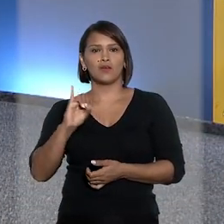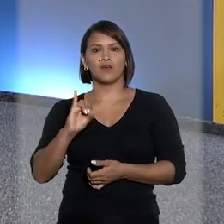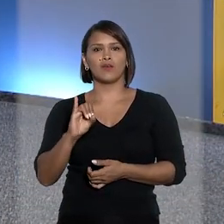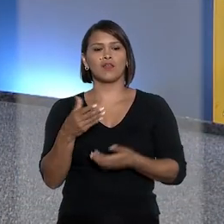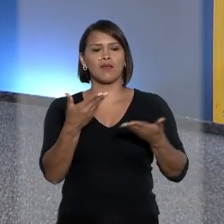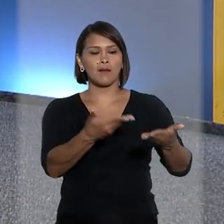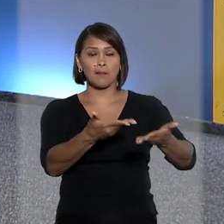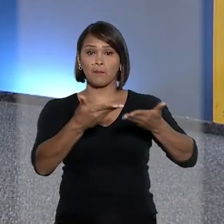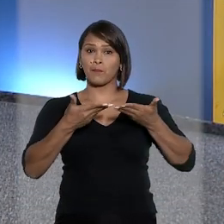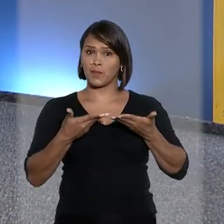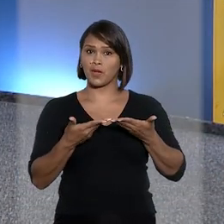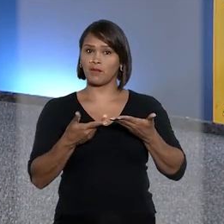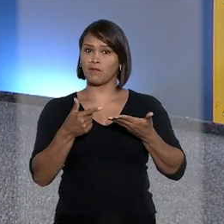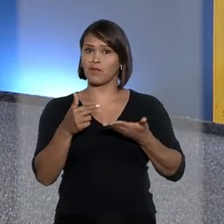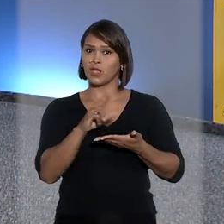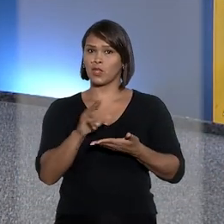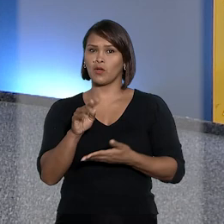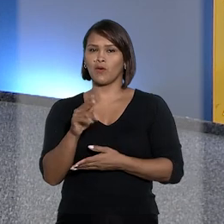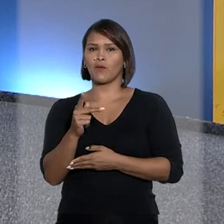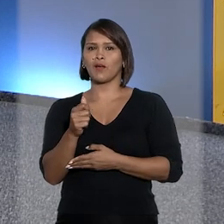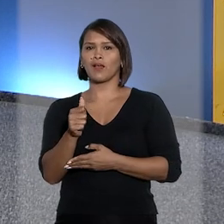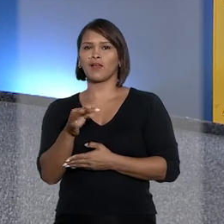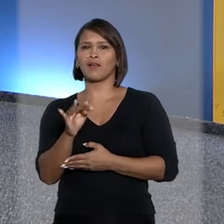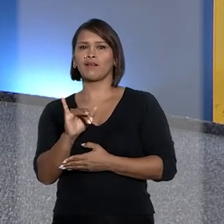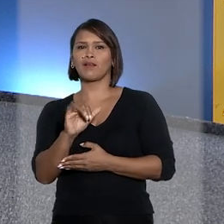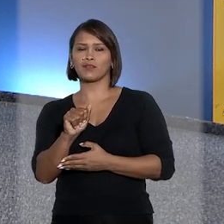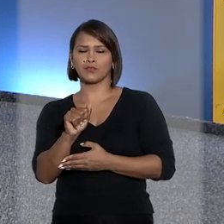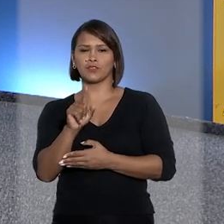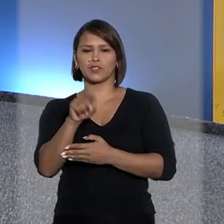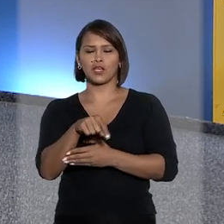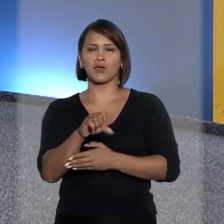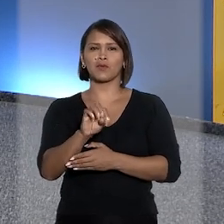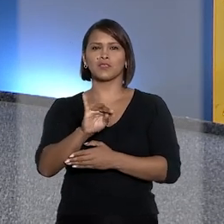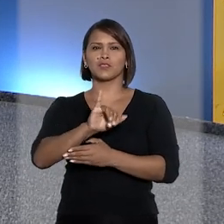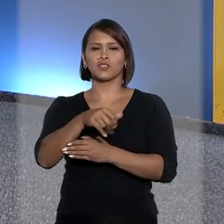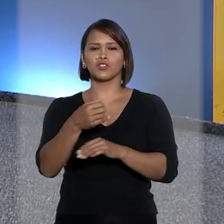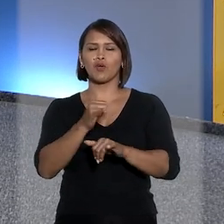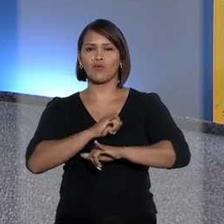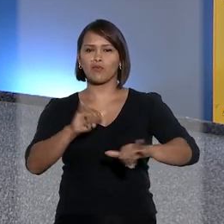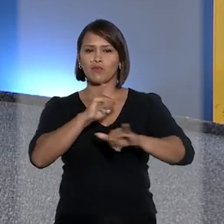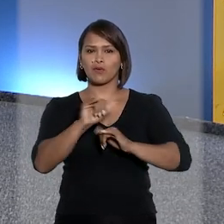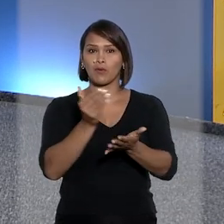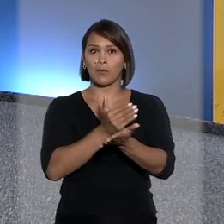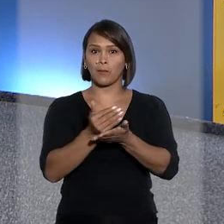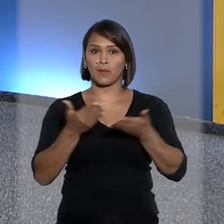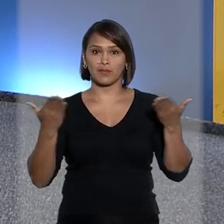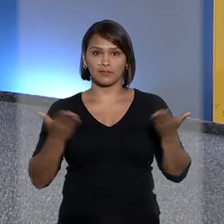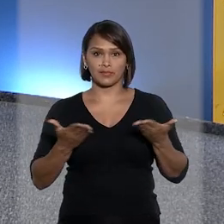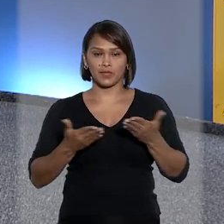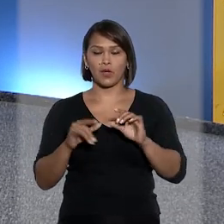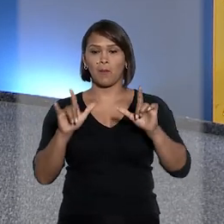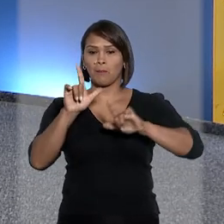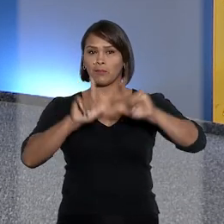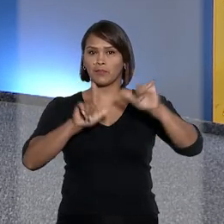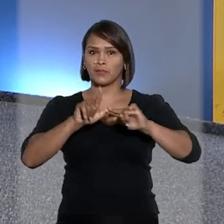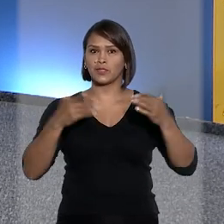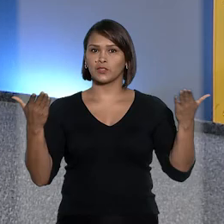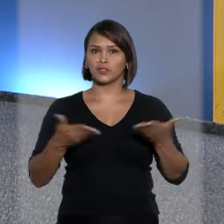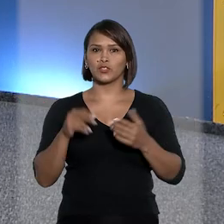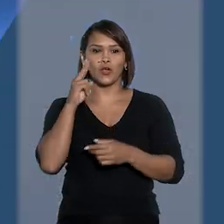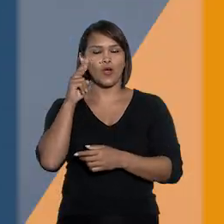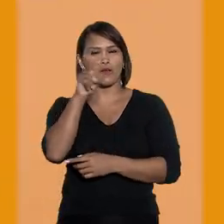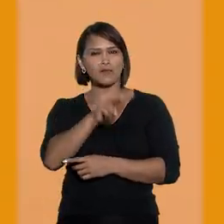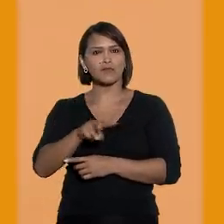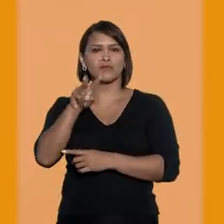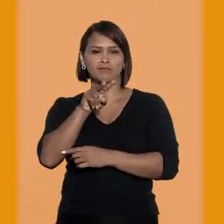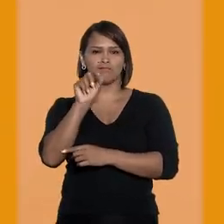Olá, seja muito bem-vindo. Eu sou Kátia Gomes e o STJ Notícias está no ar. No programa de hoje